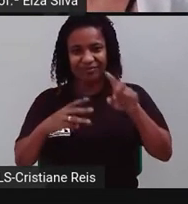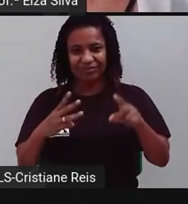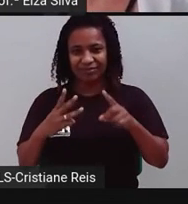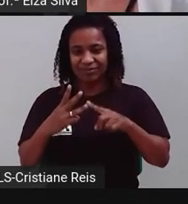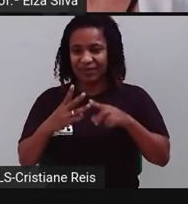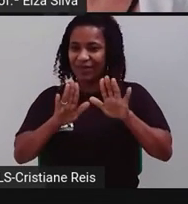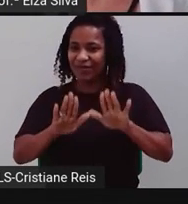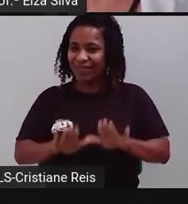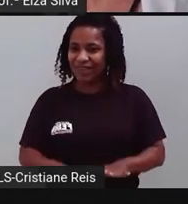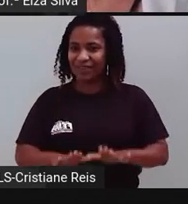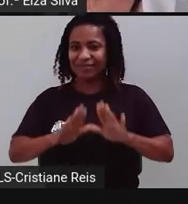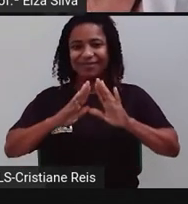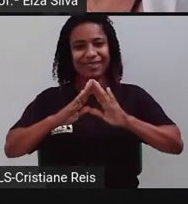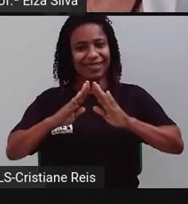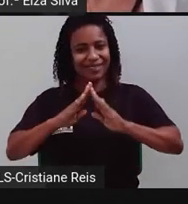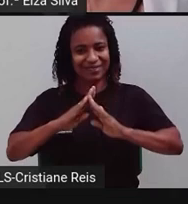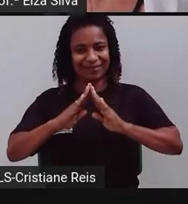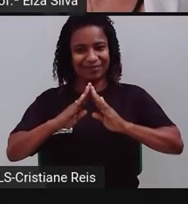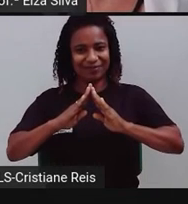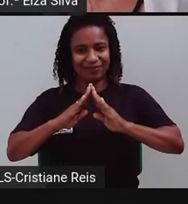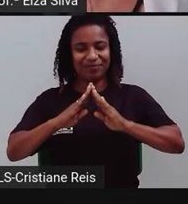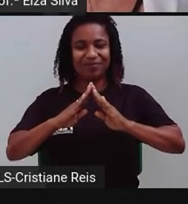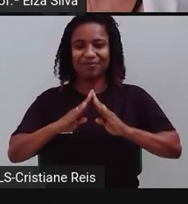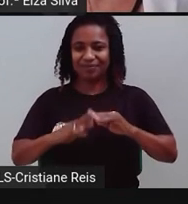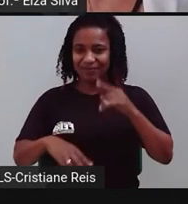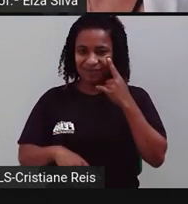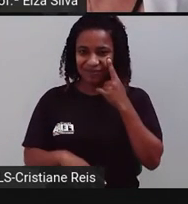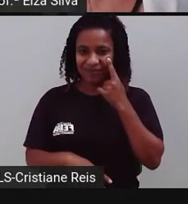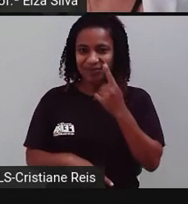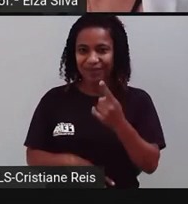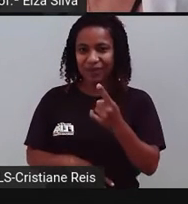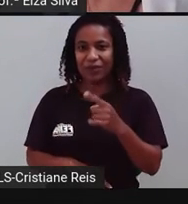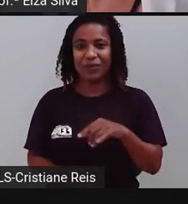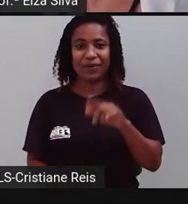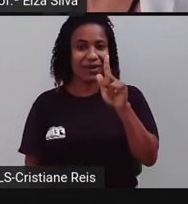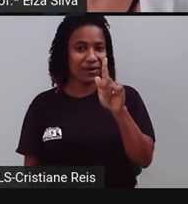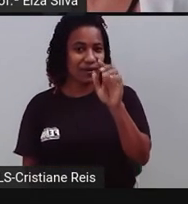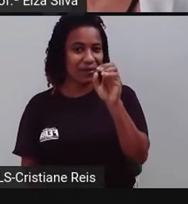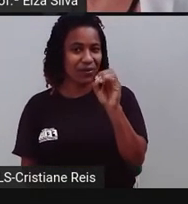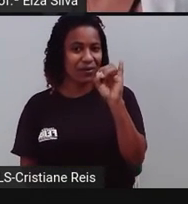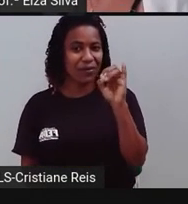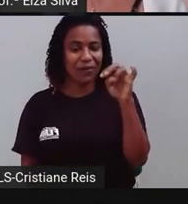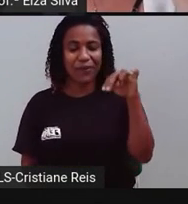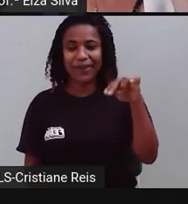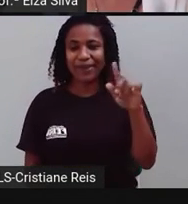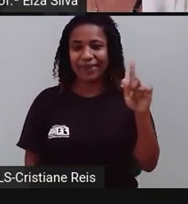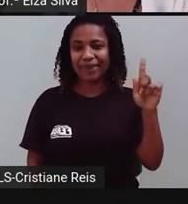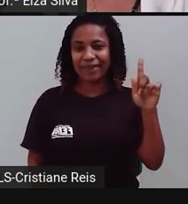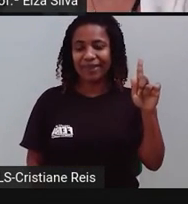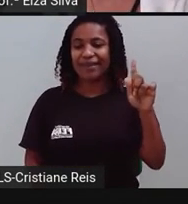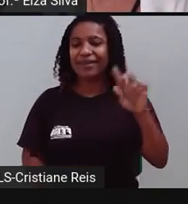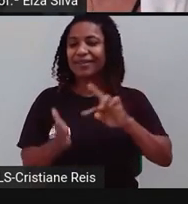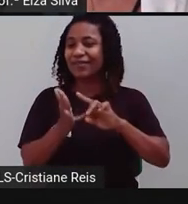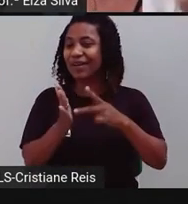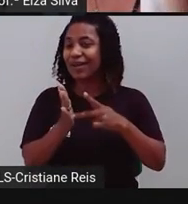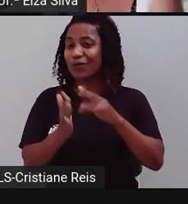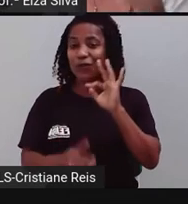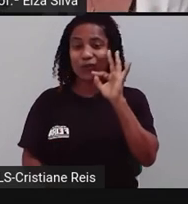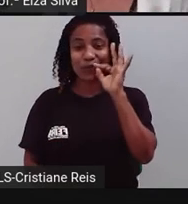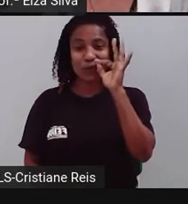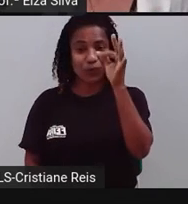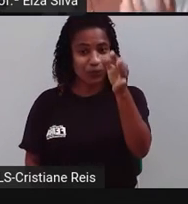vou ficar em casa Lembrando que nós estamos utilizando a expressão going to Que indica futuro